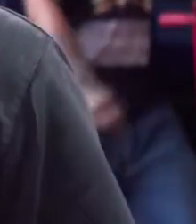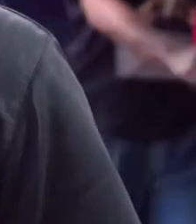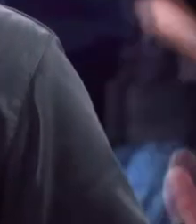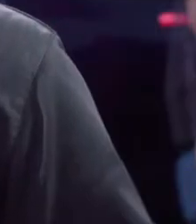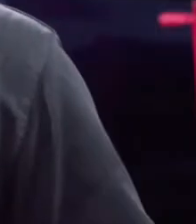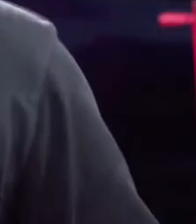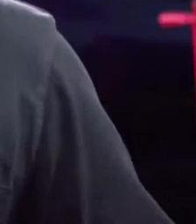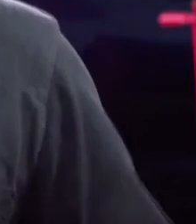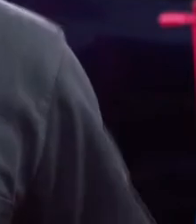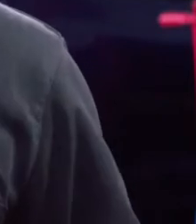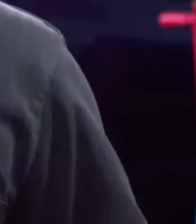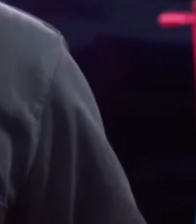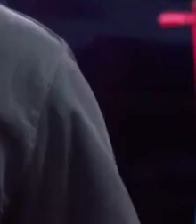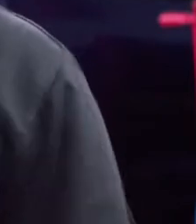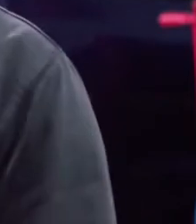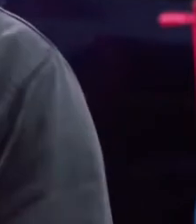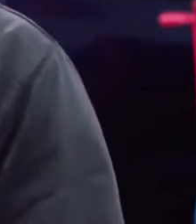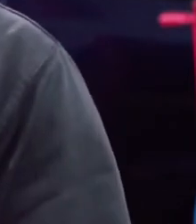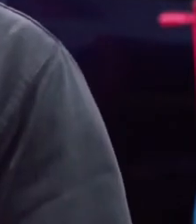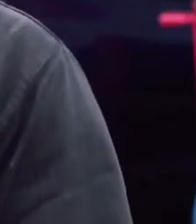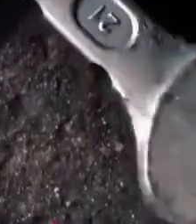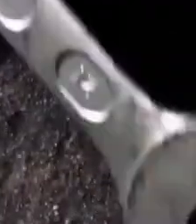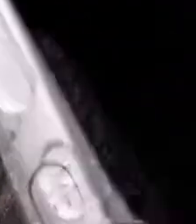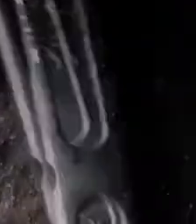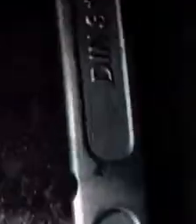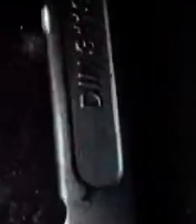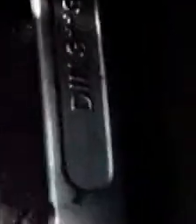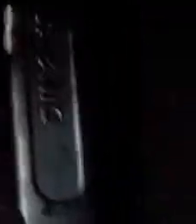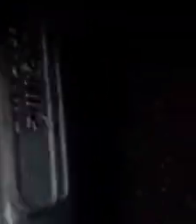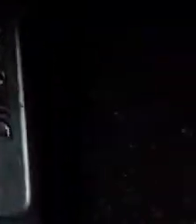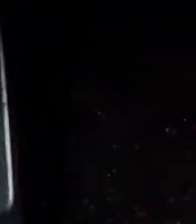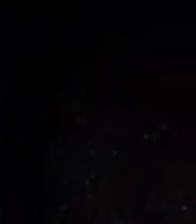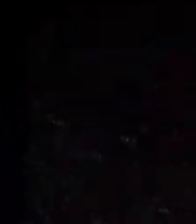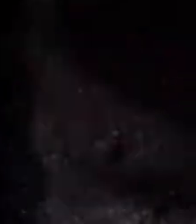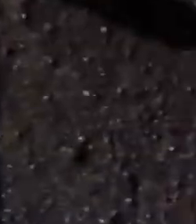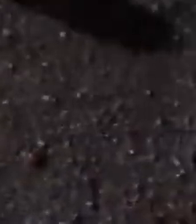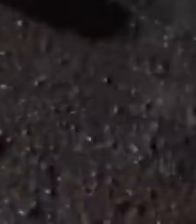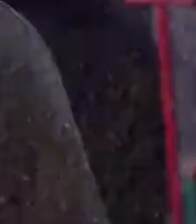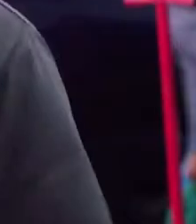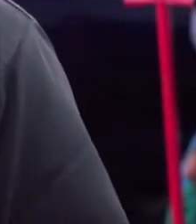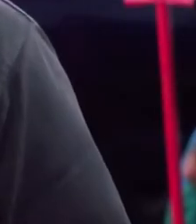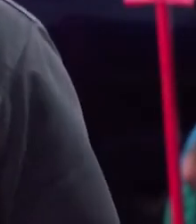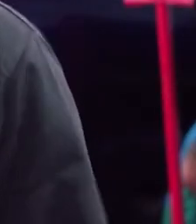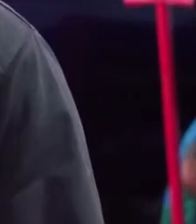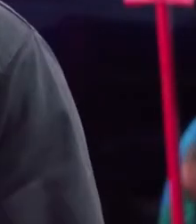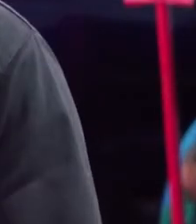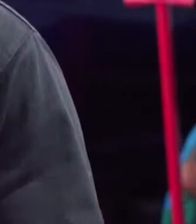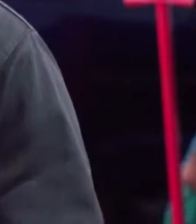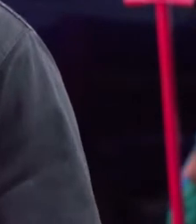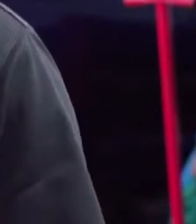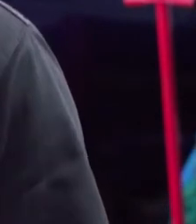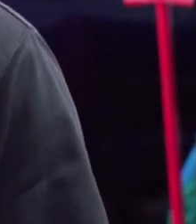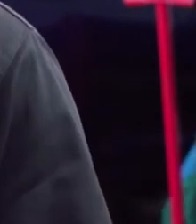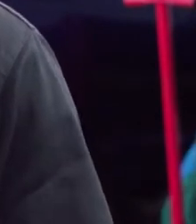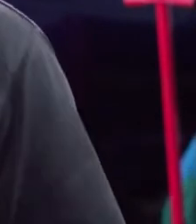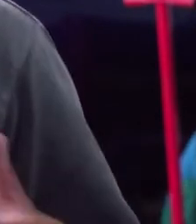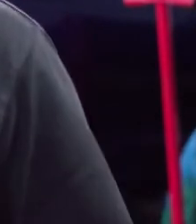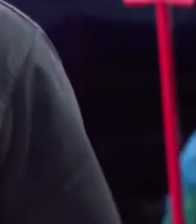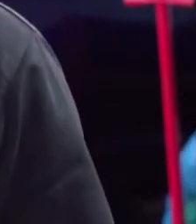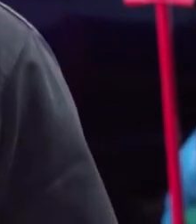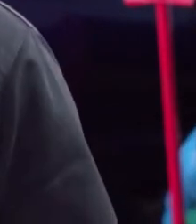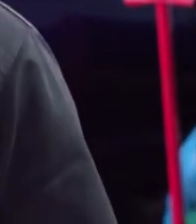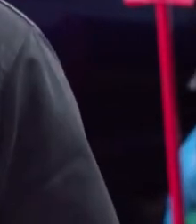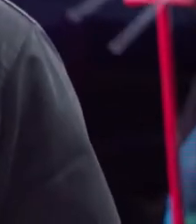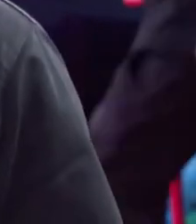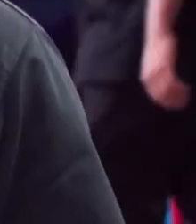pegar todas as ferramentas, pegar peças de carro e lavar. Quando eu vim para cá, foi no intuito de crescer, de querer